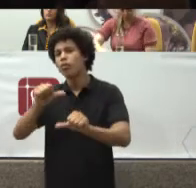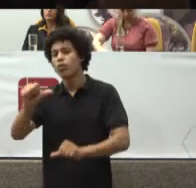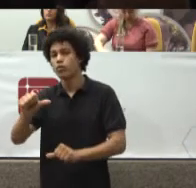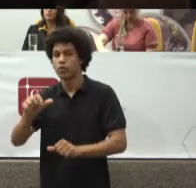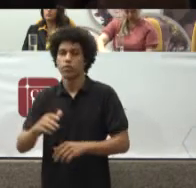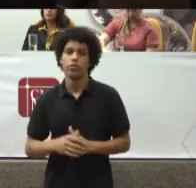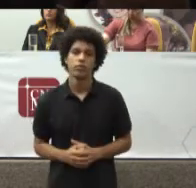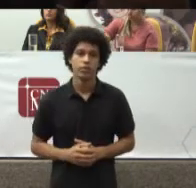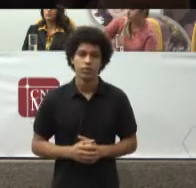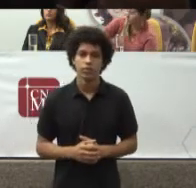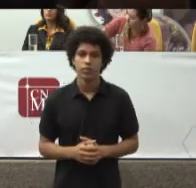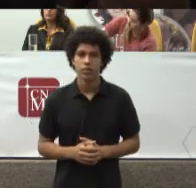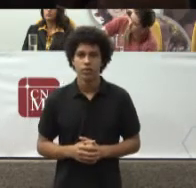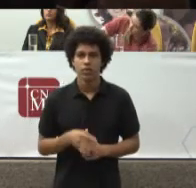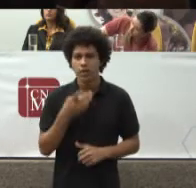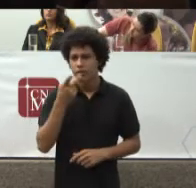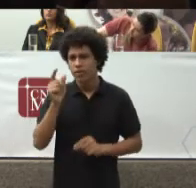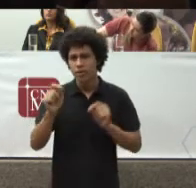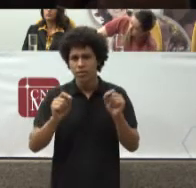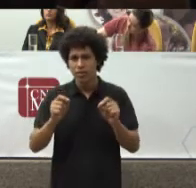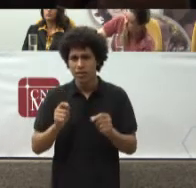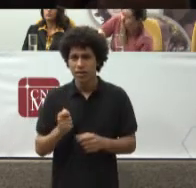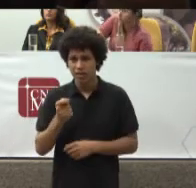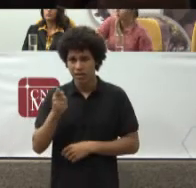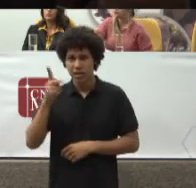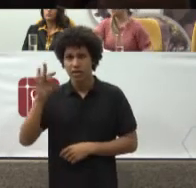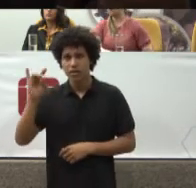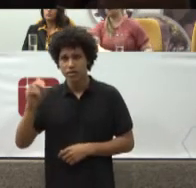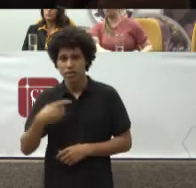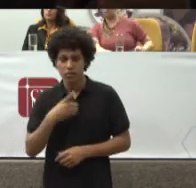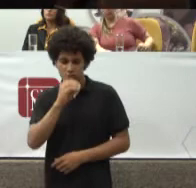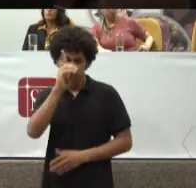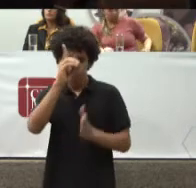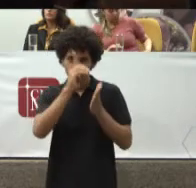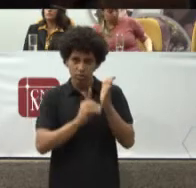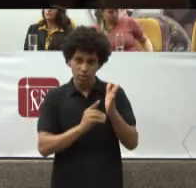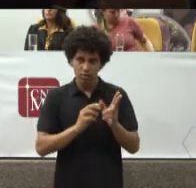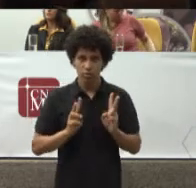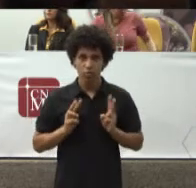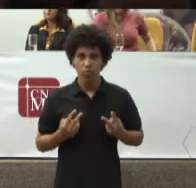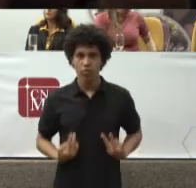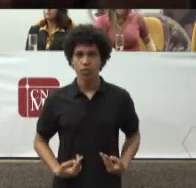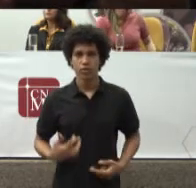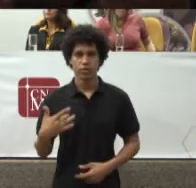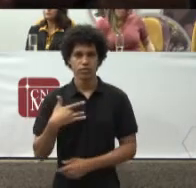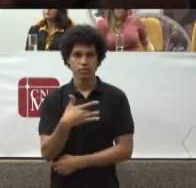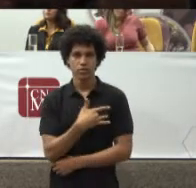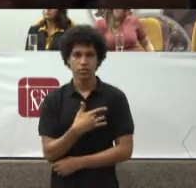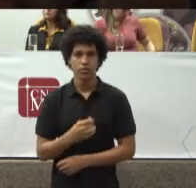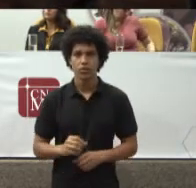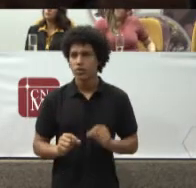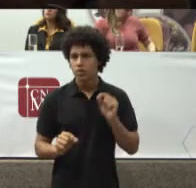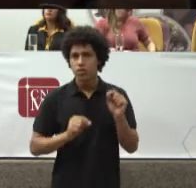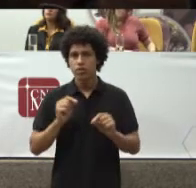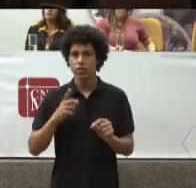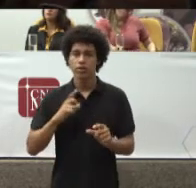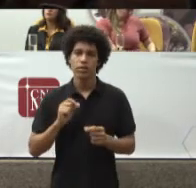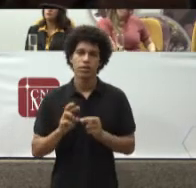De garantia Do direito Humano A saúde Qual a relação